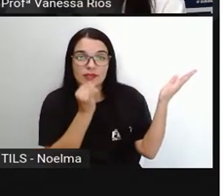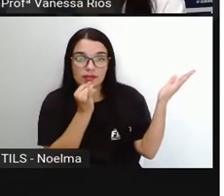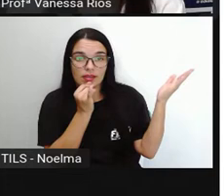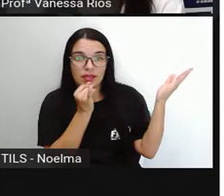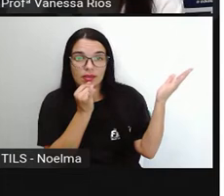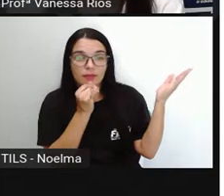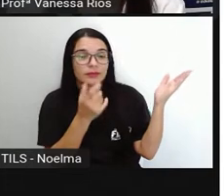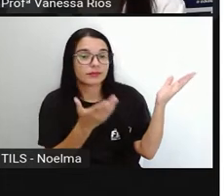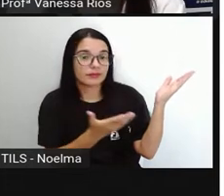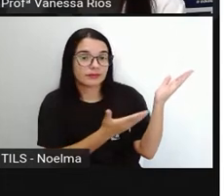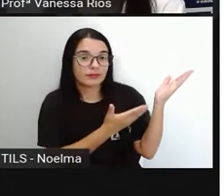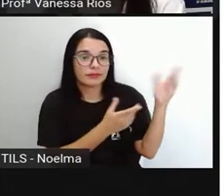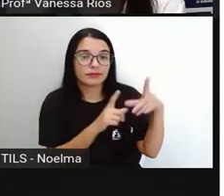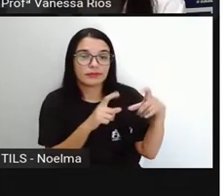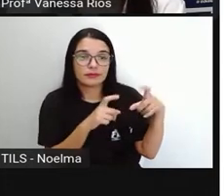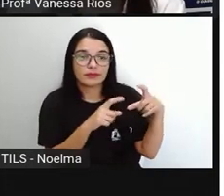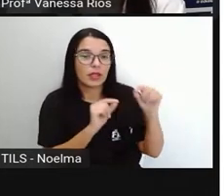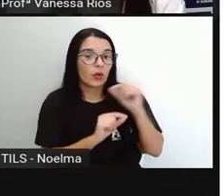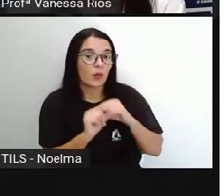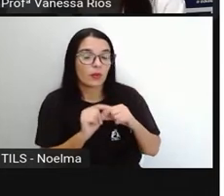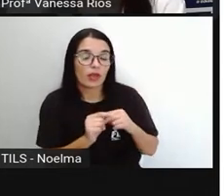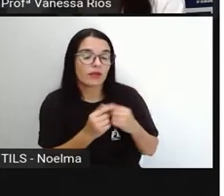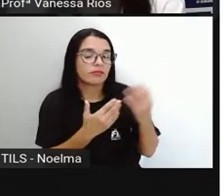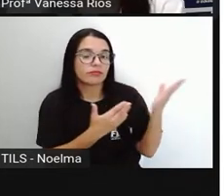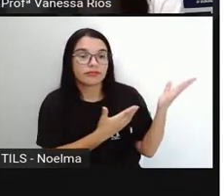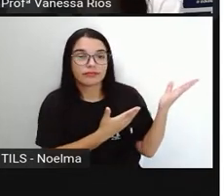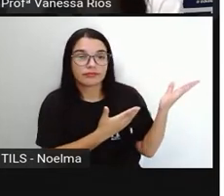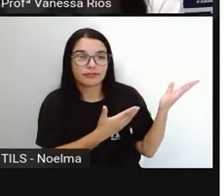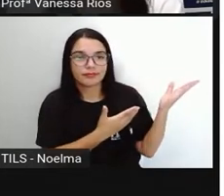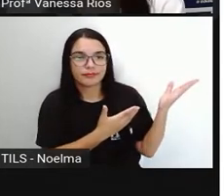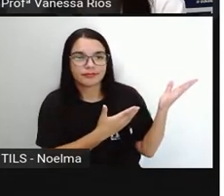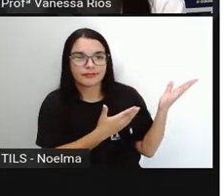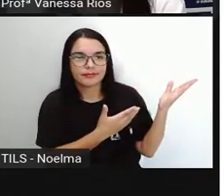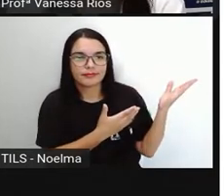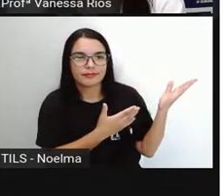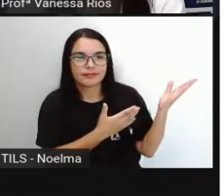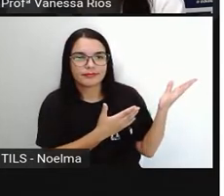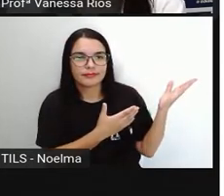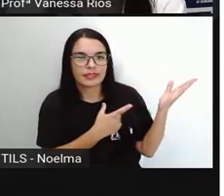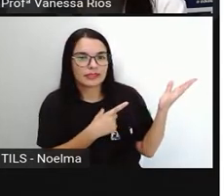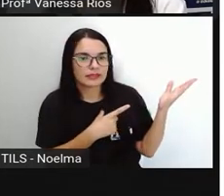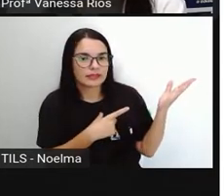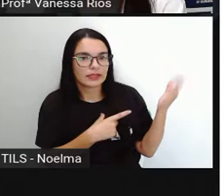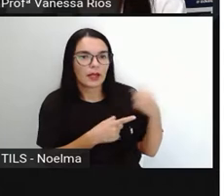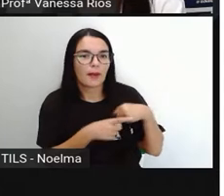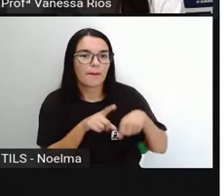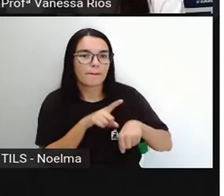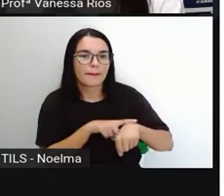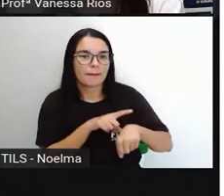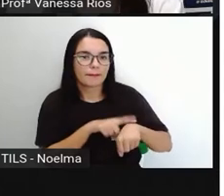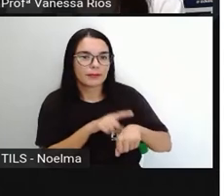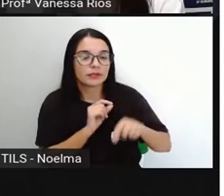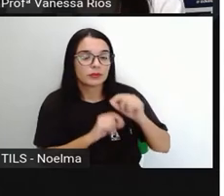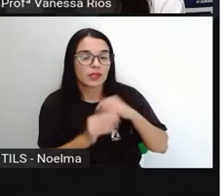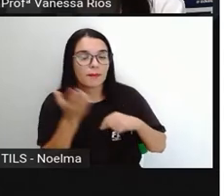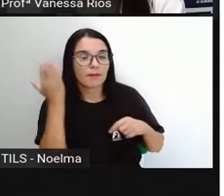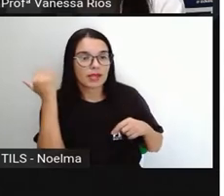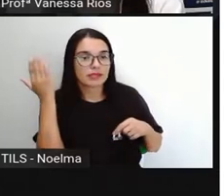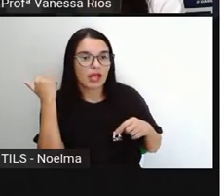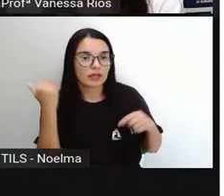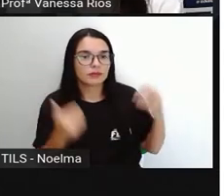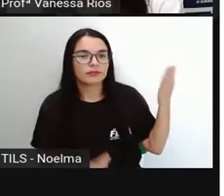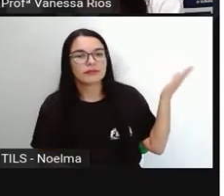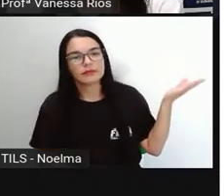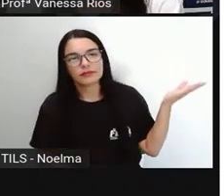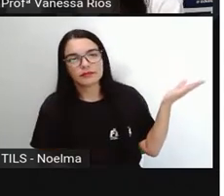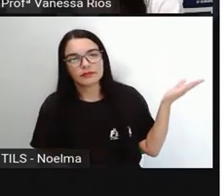ilustração, mostrando exemplos, né? Dos tempos diferentes. Lembrando aí que pretérito é a mesma coisa que passado.